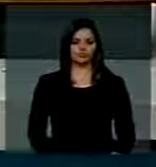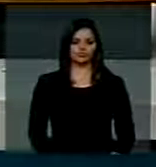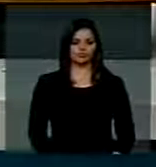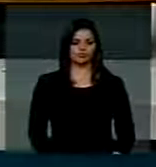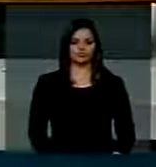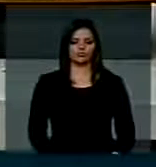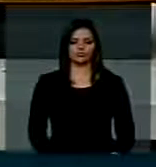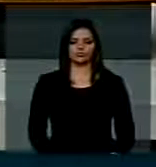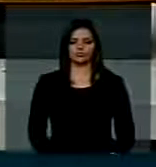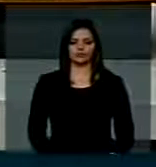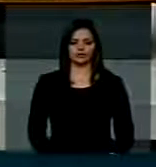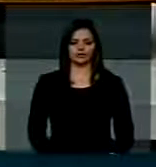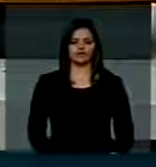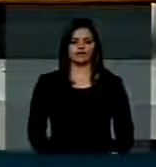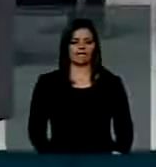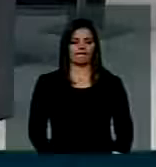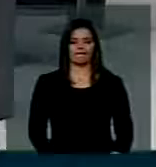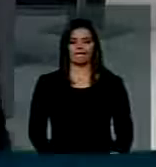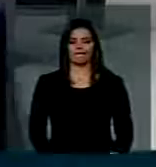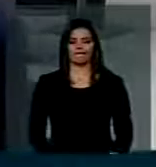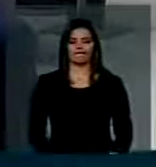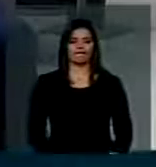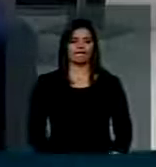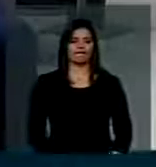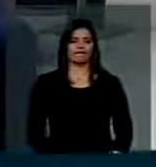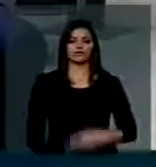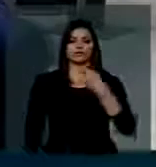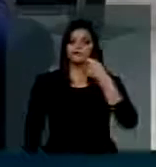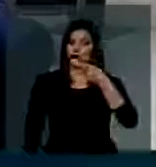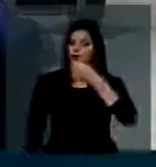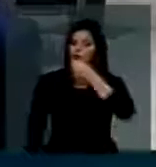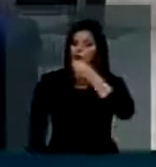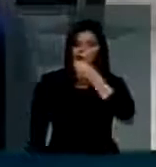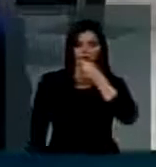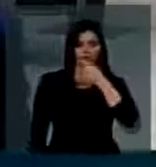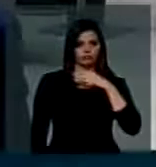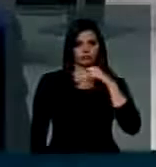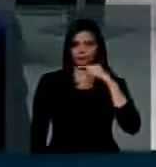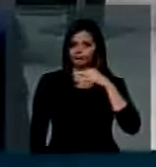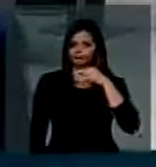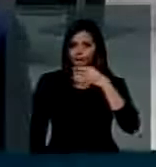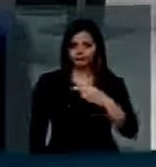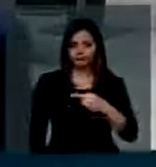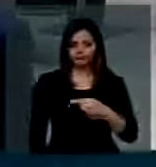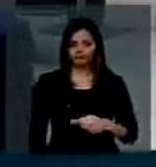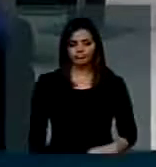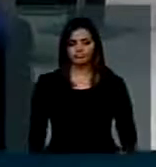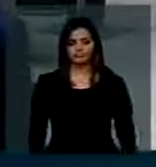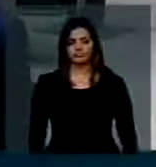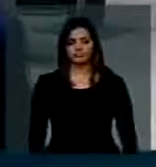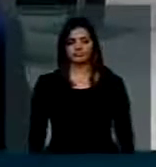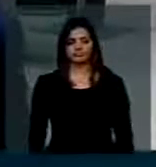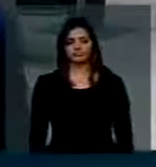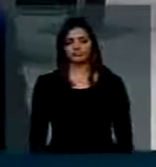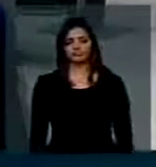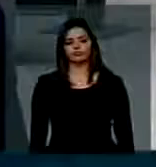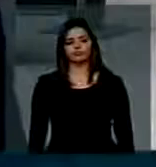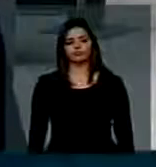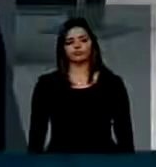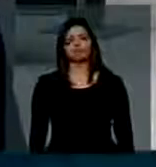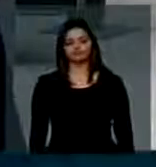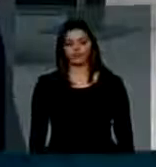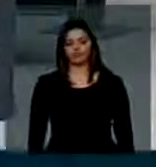Kleber Verde e também Costa Ferreira, e V. Exª, que é um amigo, um dileto amigo,